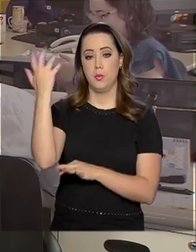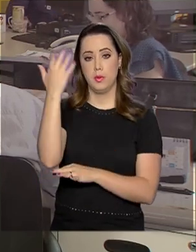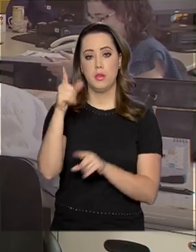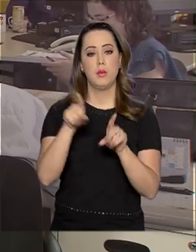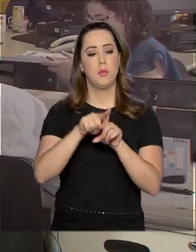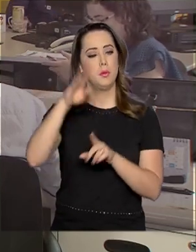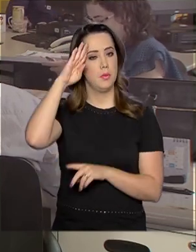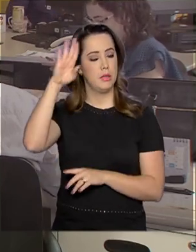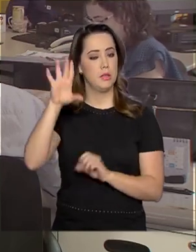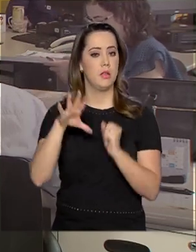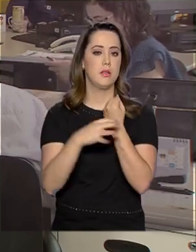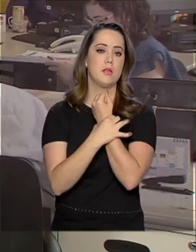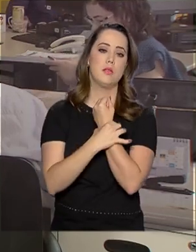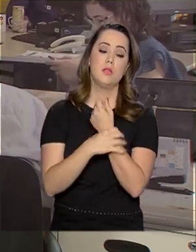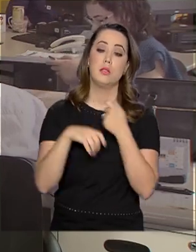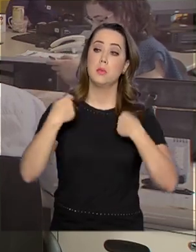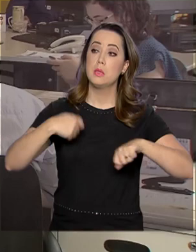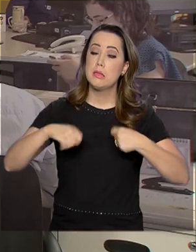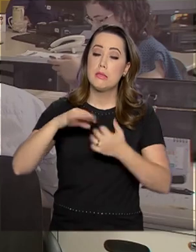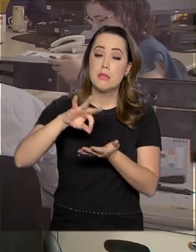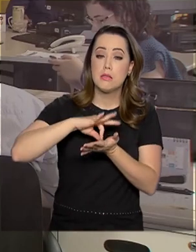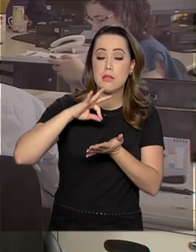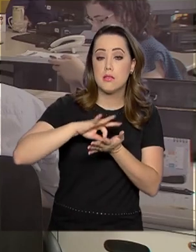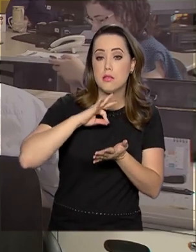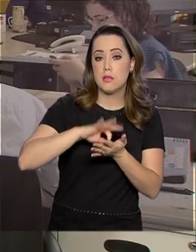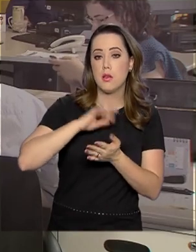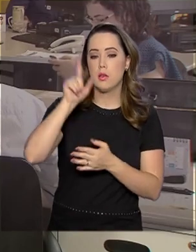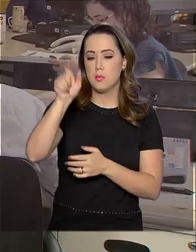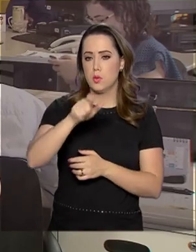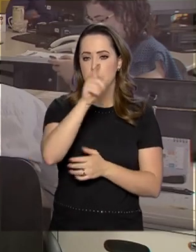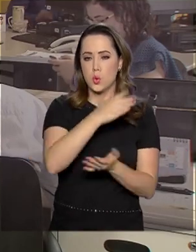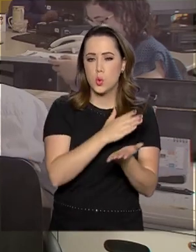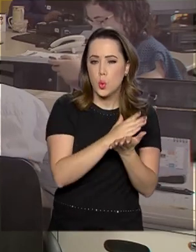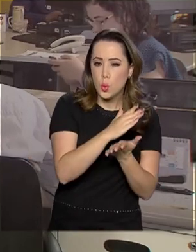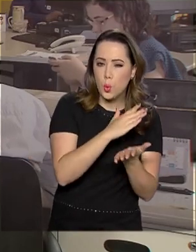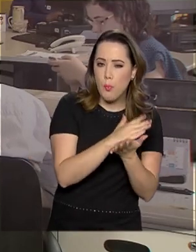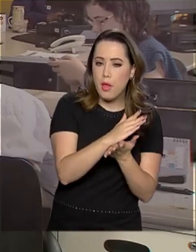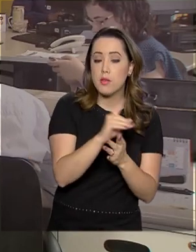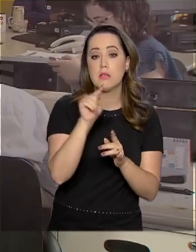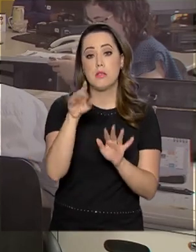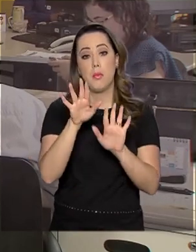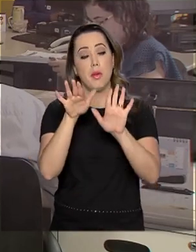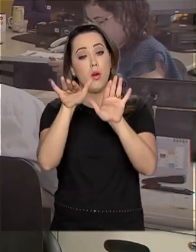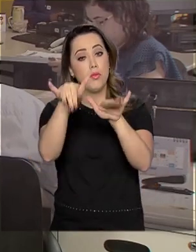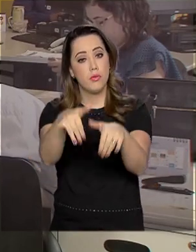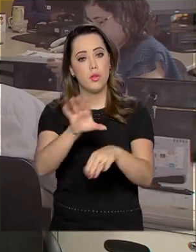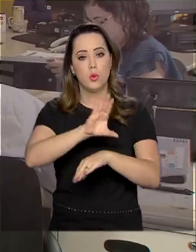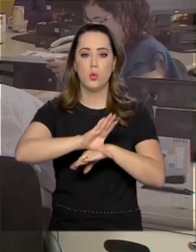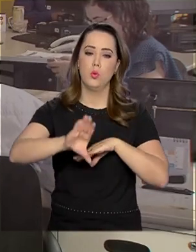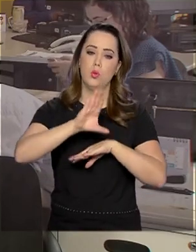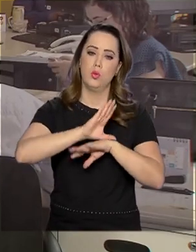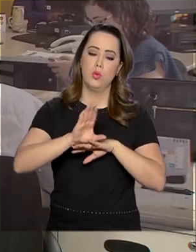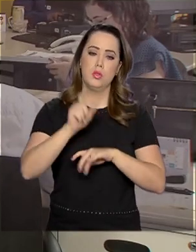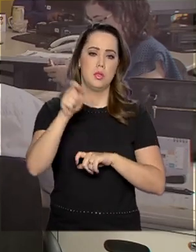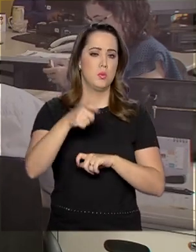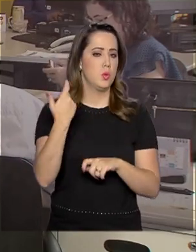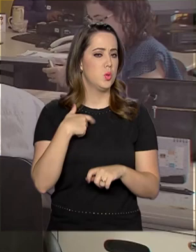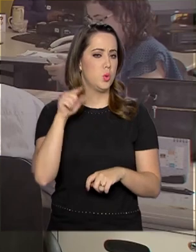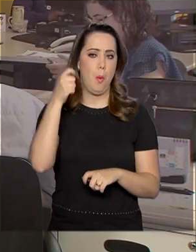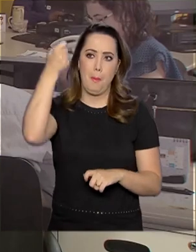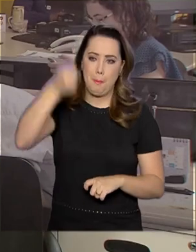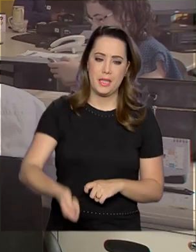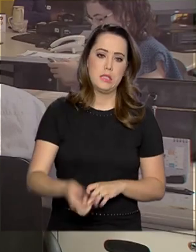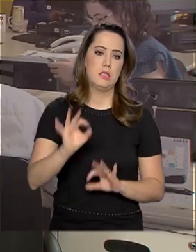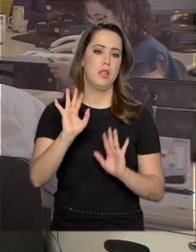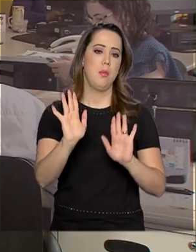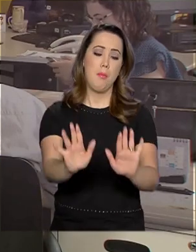Segurança. Devem ser escritos os estudantes que estão no início e que estão concluindo estes cursos. Os ingressantes não são obrigados a fazer